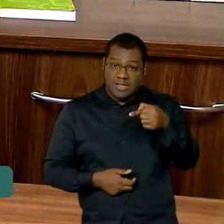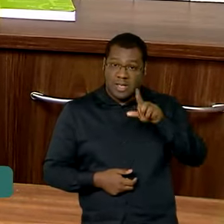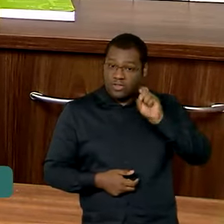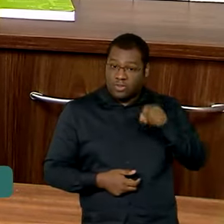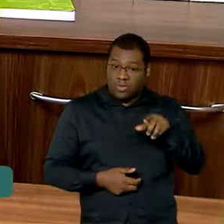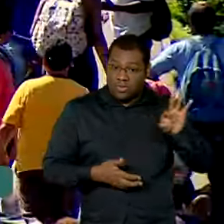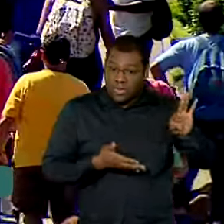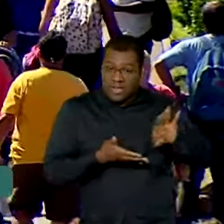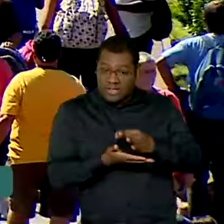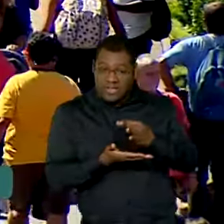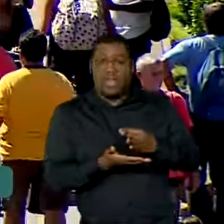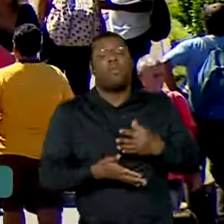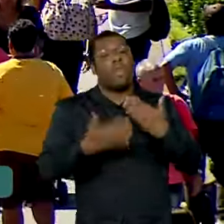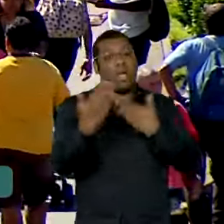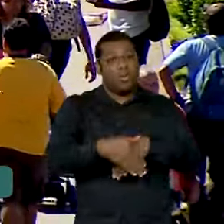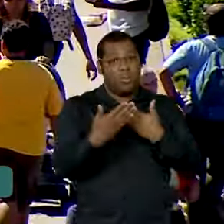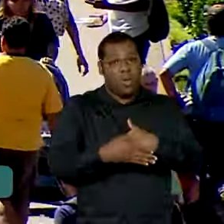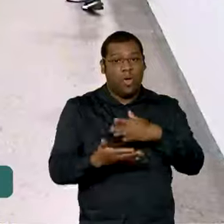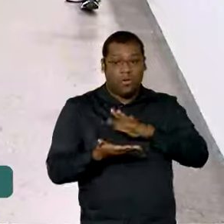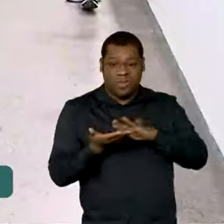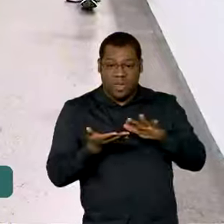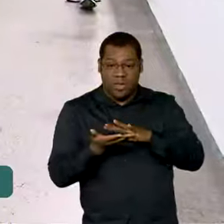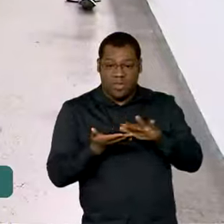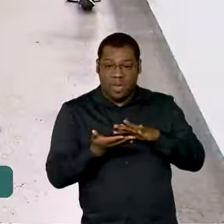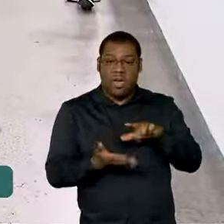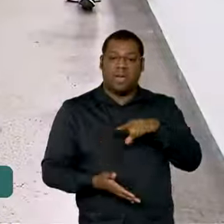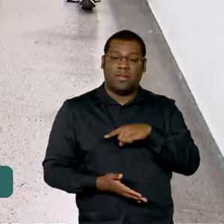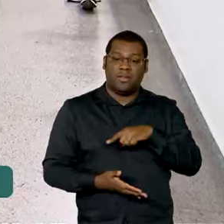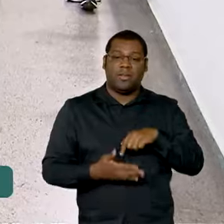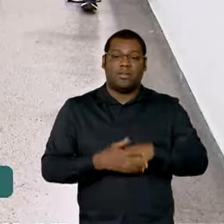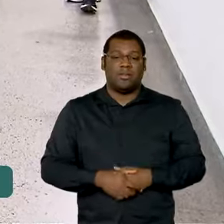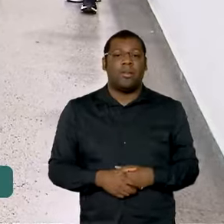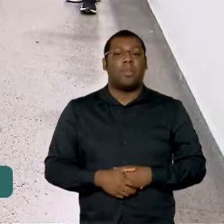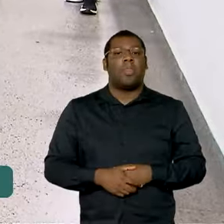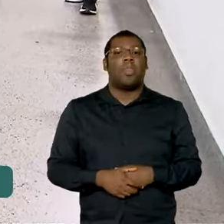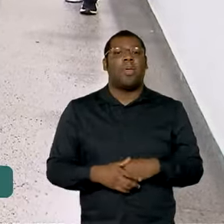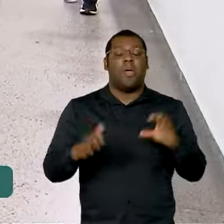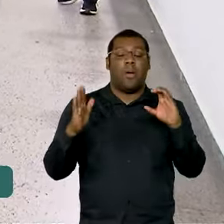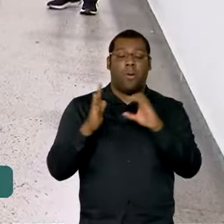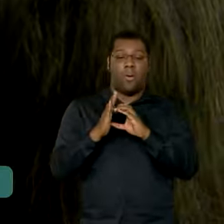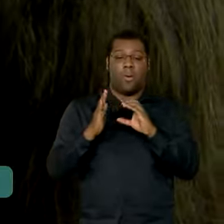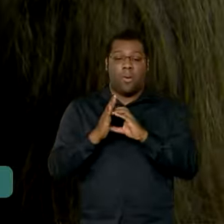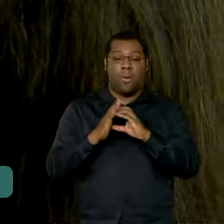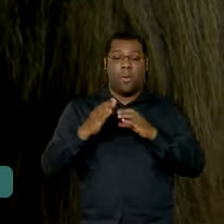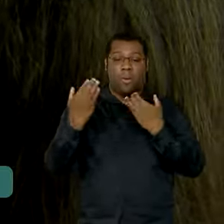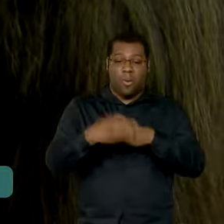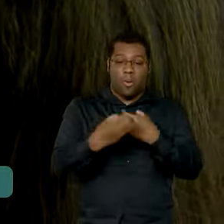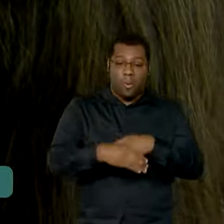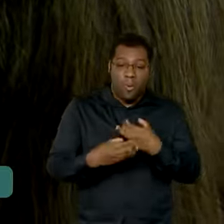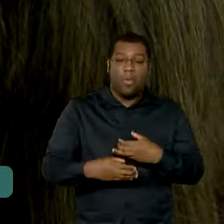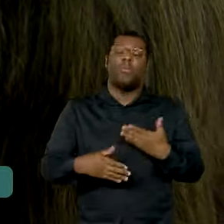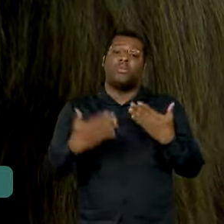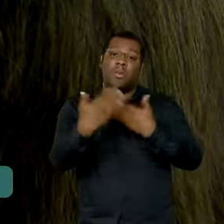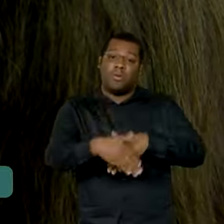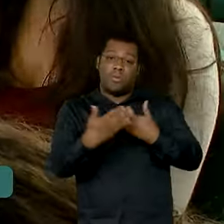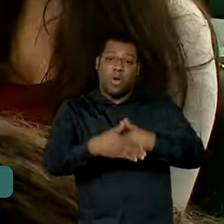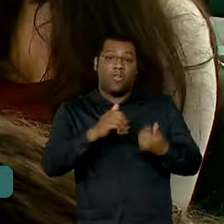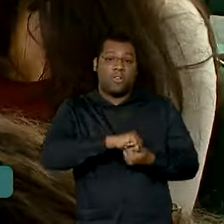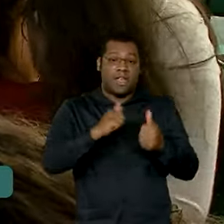baixa visão. O concurso, além de oferecer provas em braile, vai disponibilizar provas ampliadas,